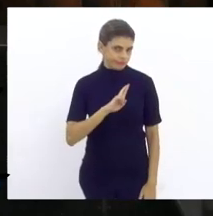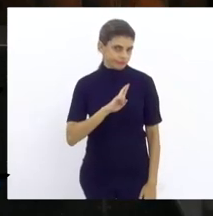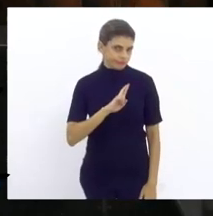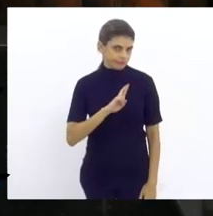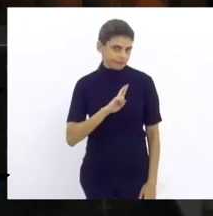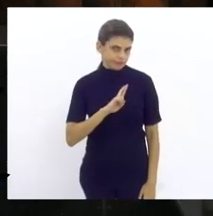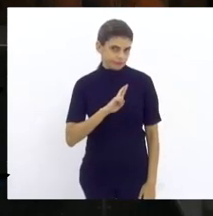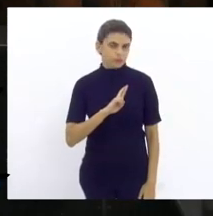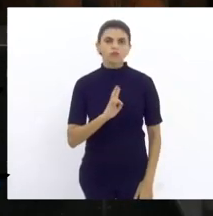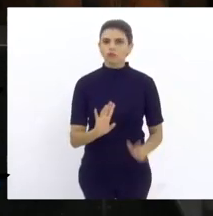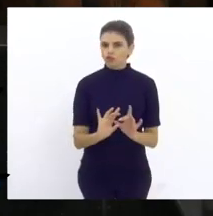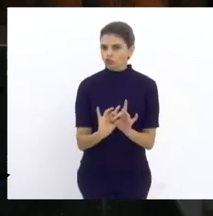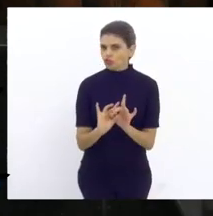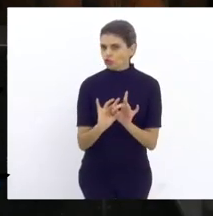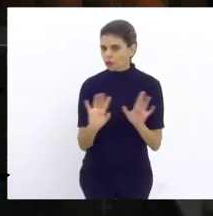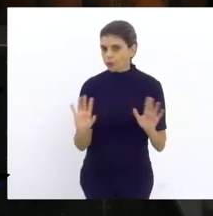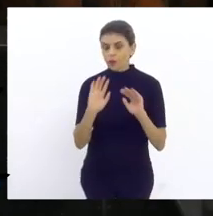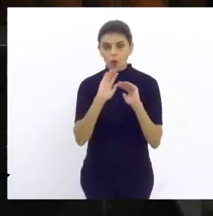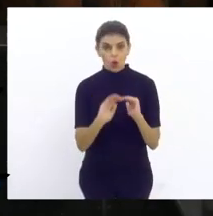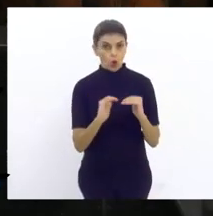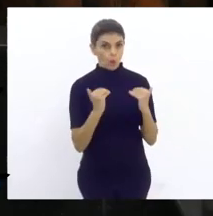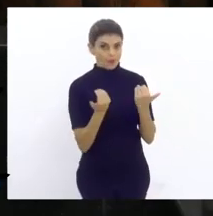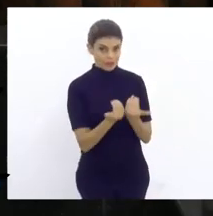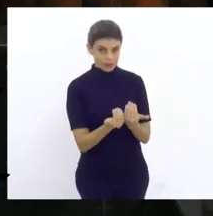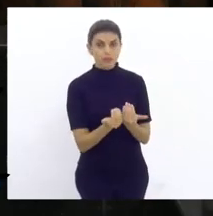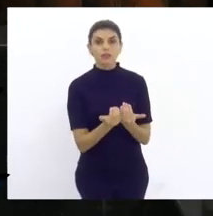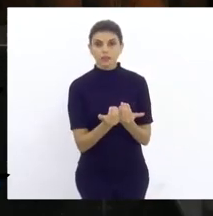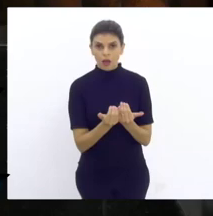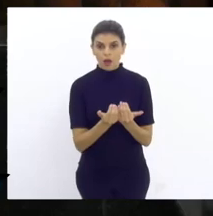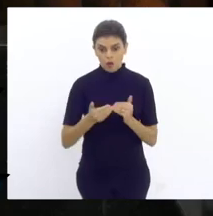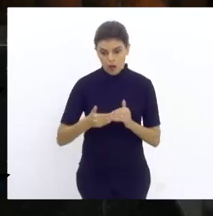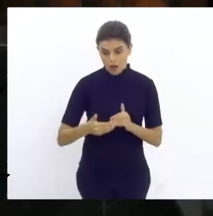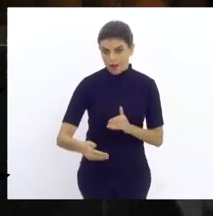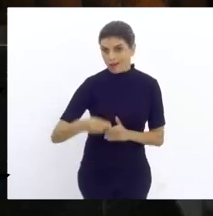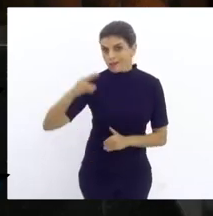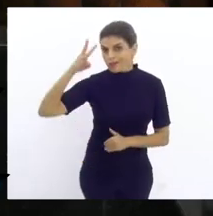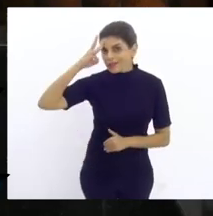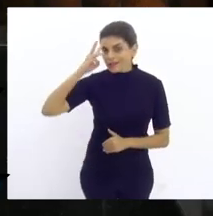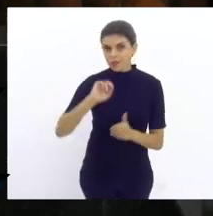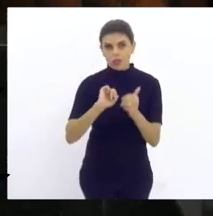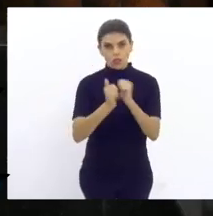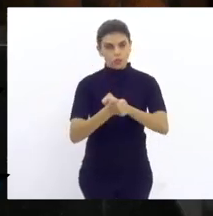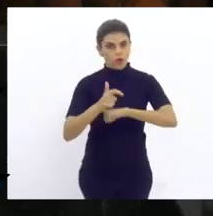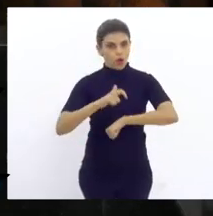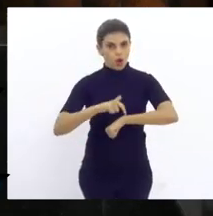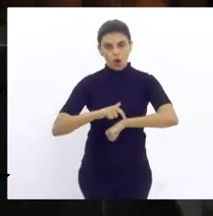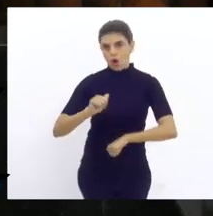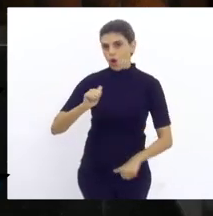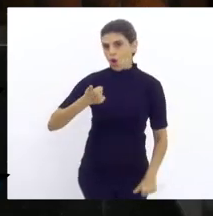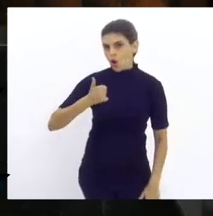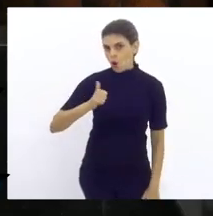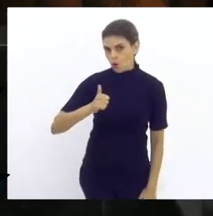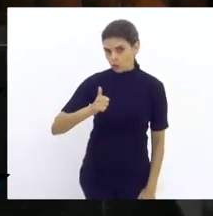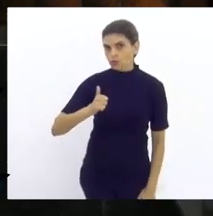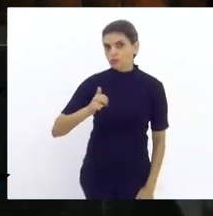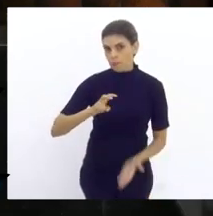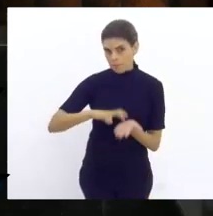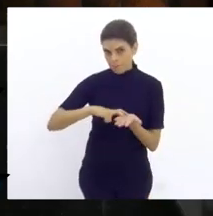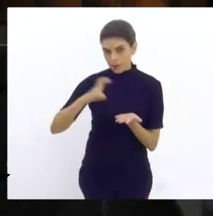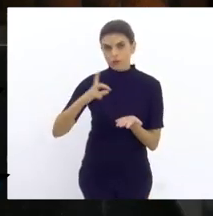Eu já delibirei hoje a reunião da Comissão de Esporte, na próxima terça-feira, às 11 horas da manhã, que vamos estar